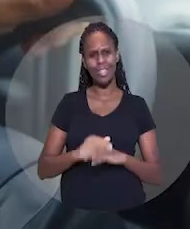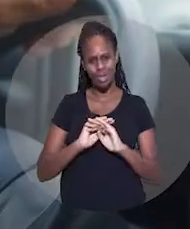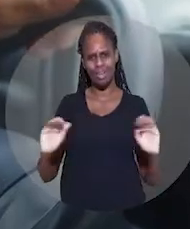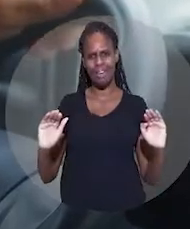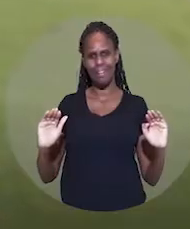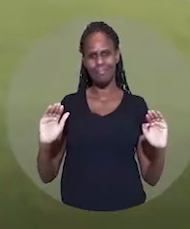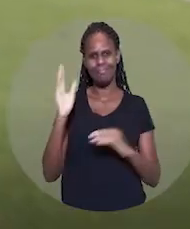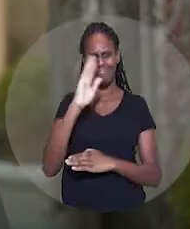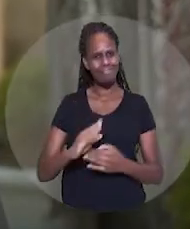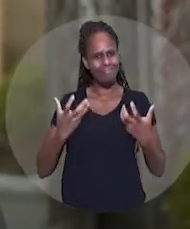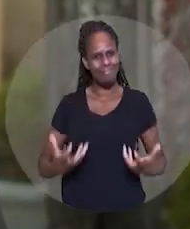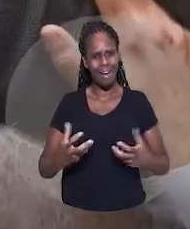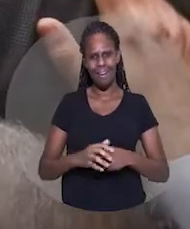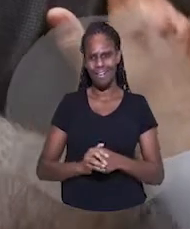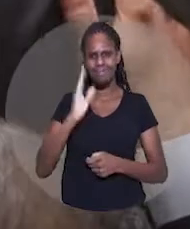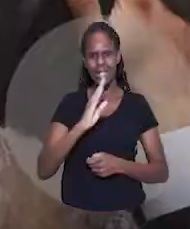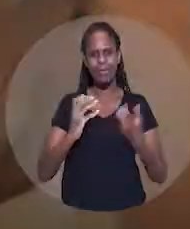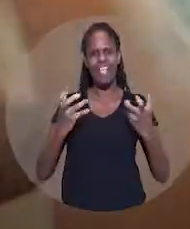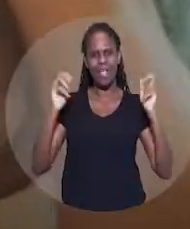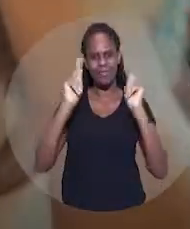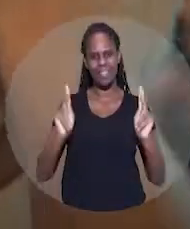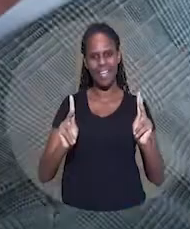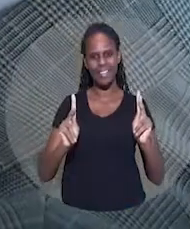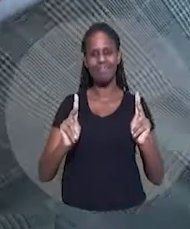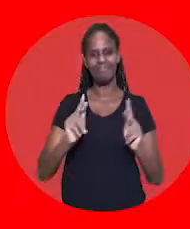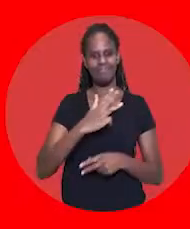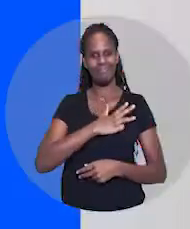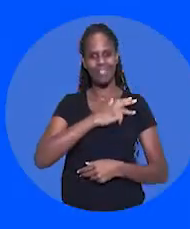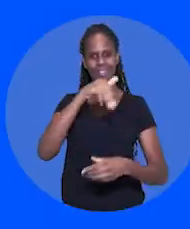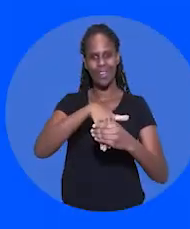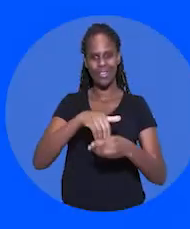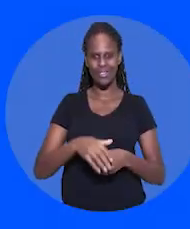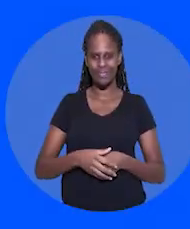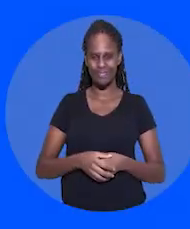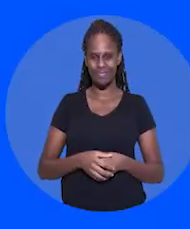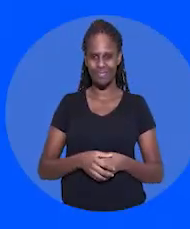Chega. O Brasil cansou. O Brasil quer paz. Vote Lula. Vote 13. O Brasil paz.